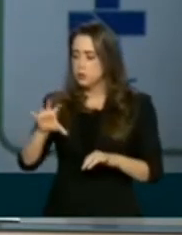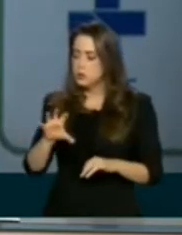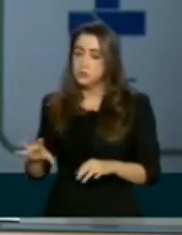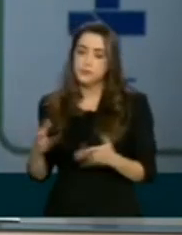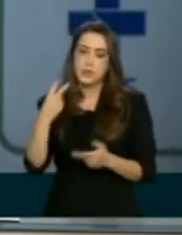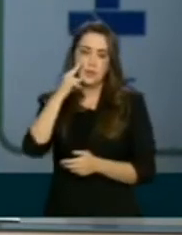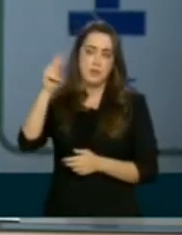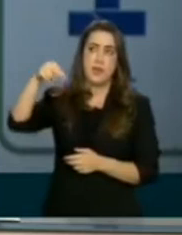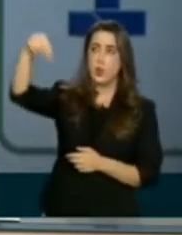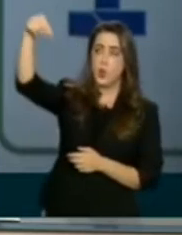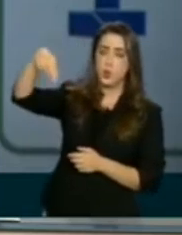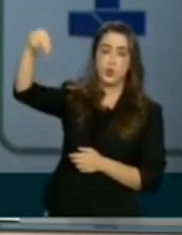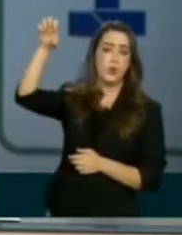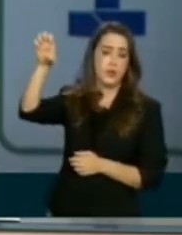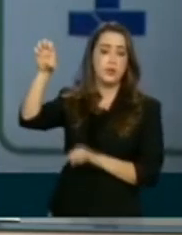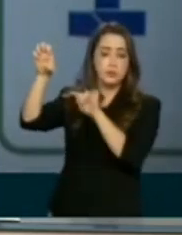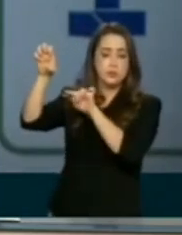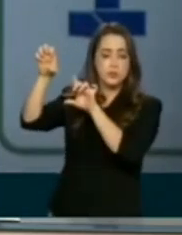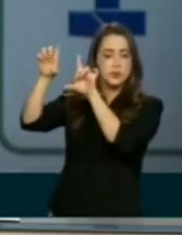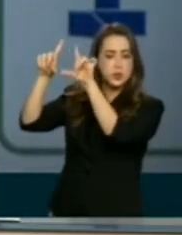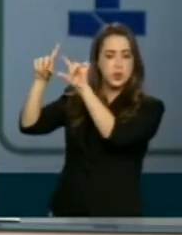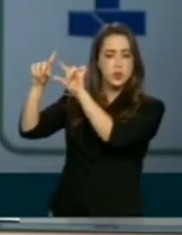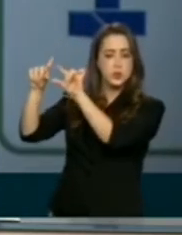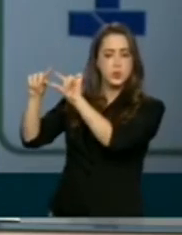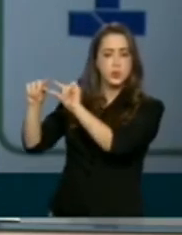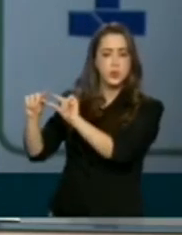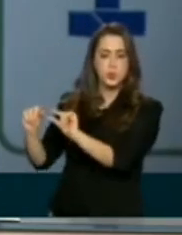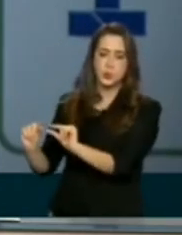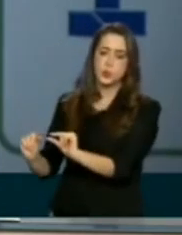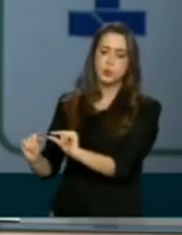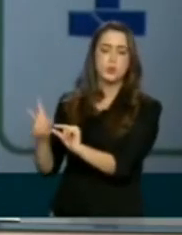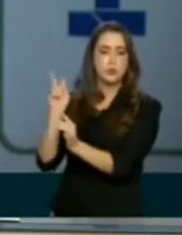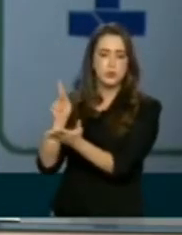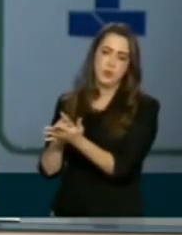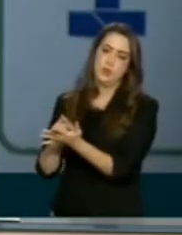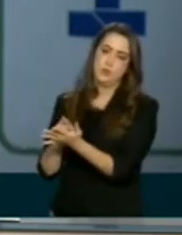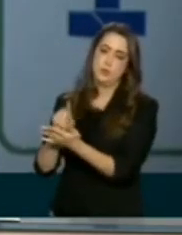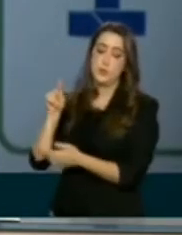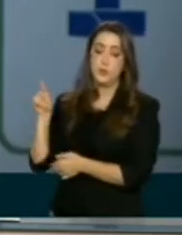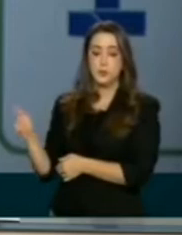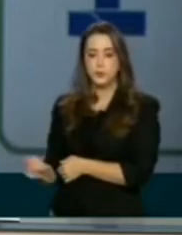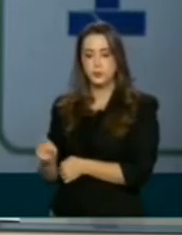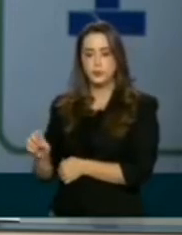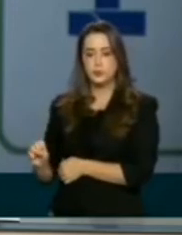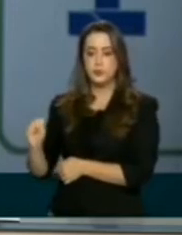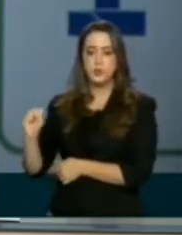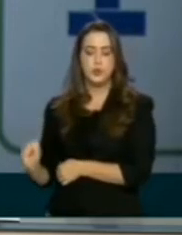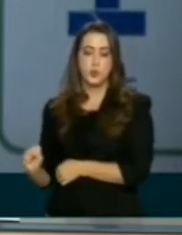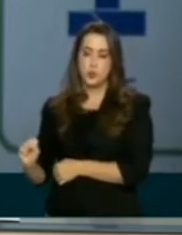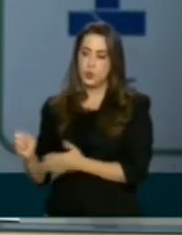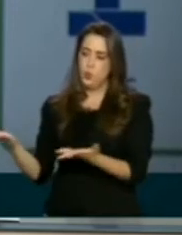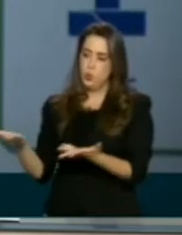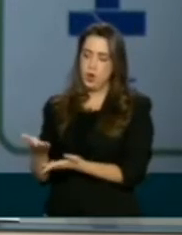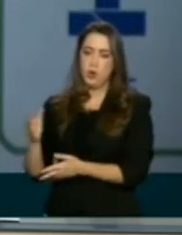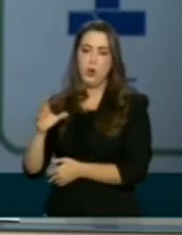de óbitos na região norte e nordeste vem com a franca tendência de queda, de redução, e a região sul, agora,